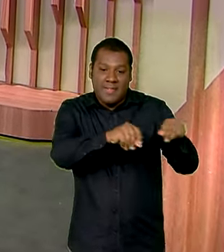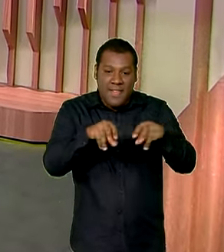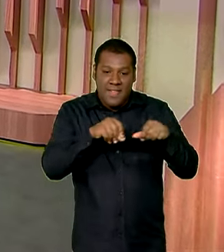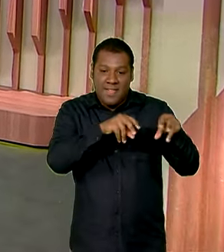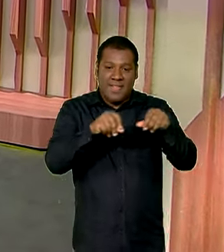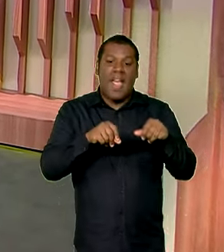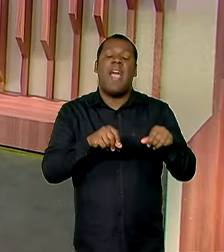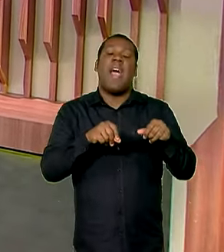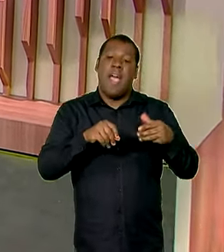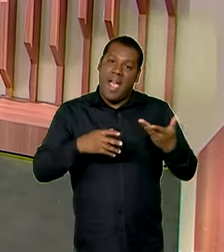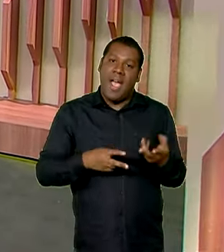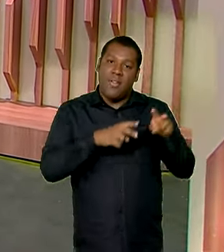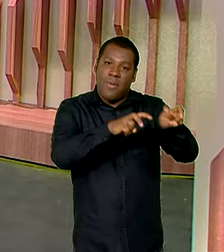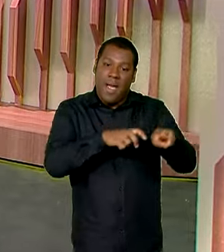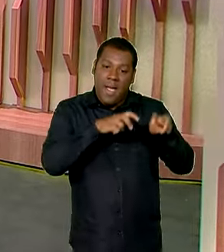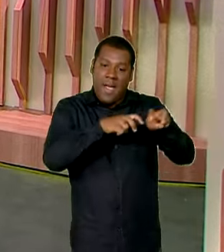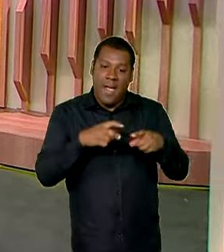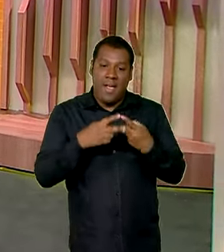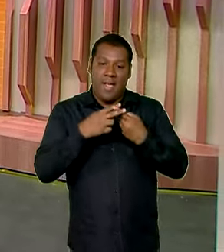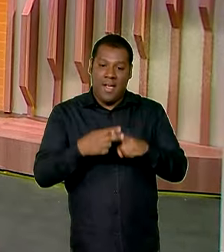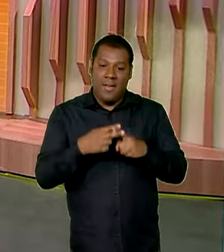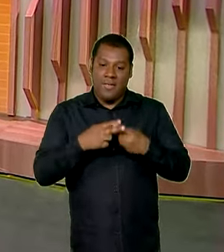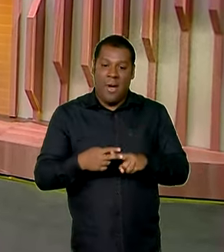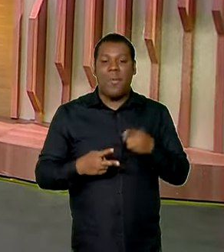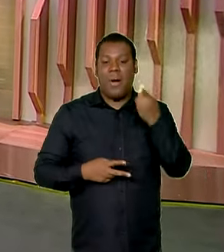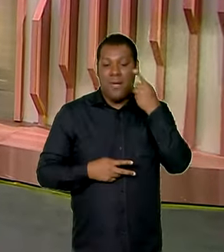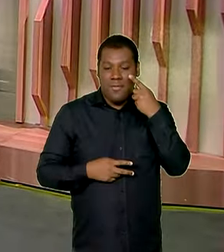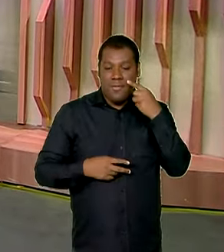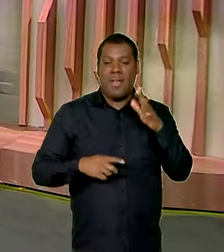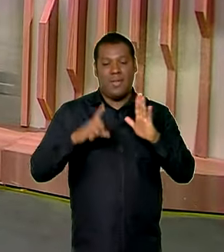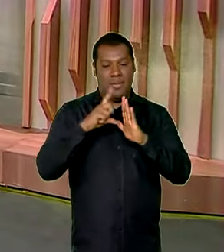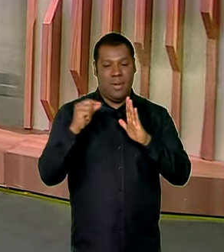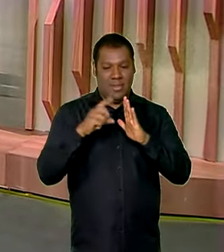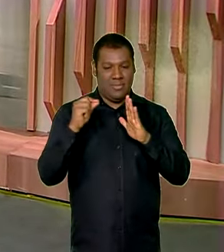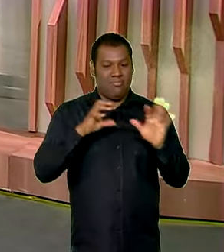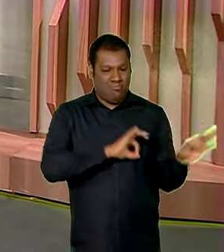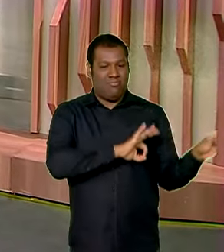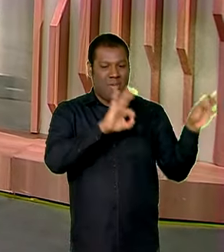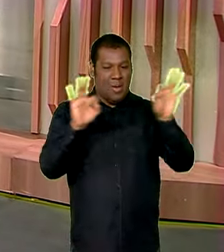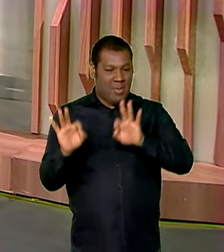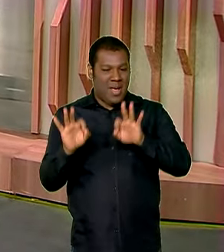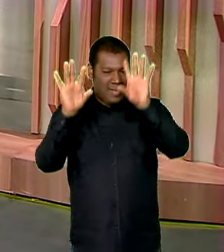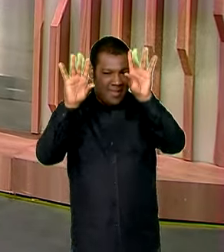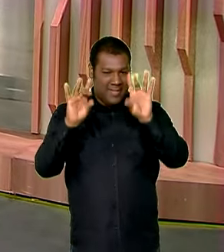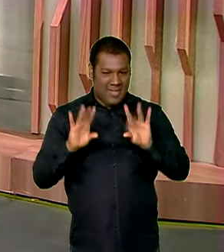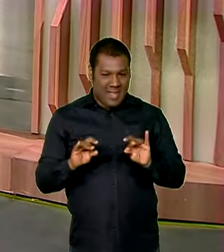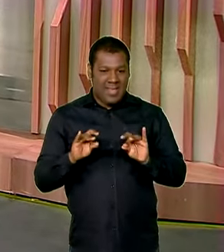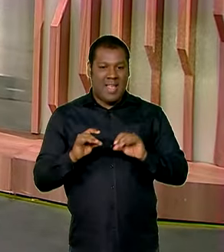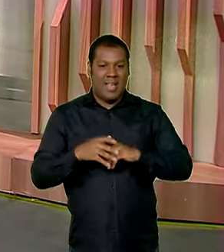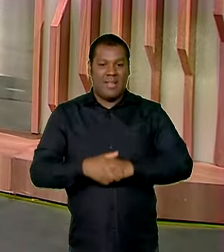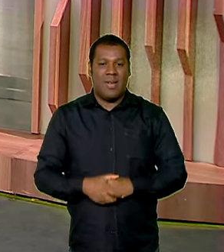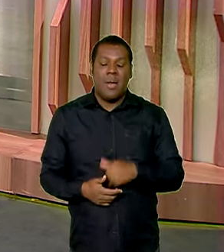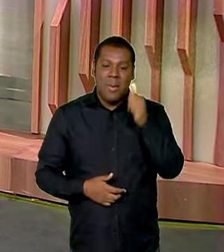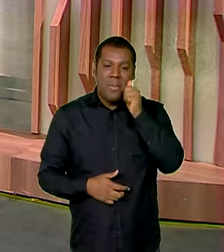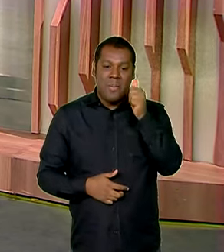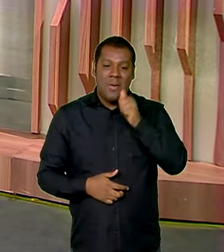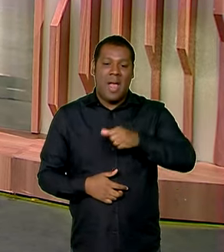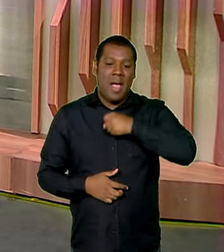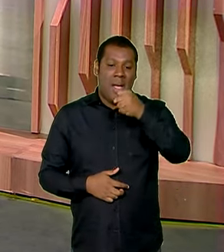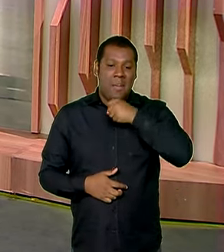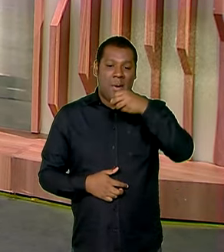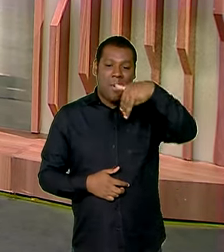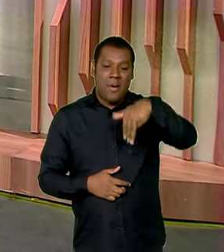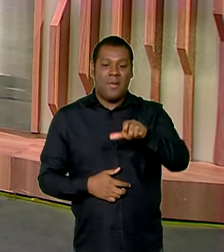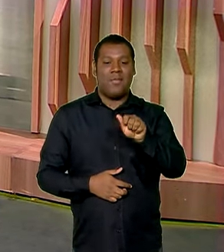Gente para a Reforma Agrária. Nós vamos ao Palácio do Planalto agora saber os detalhes ao vivo desse projeto com a repórter